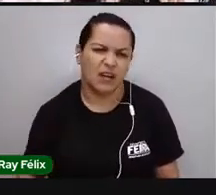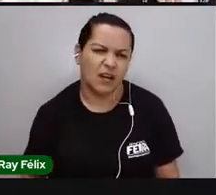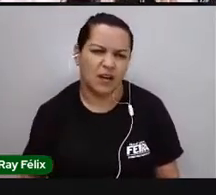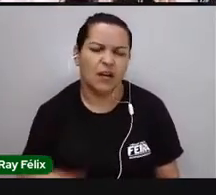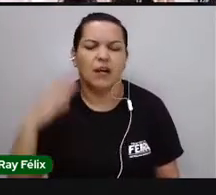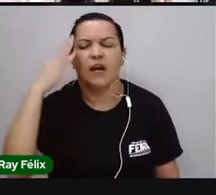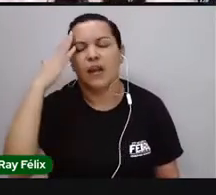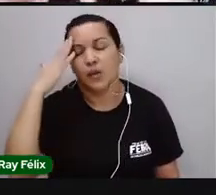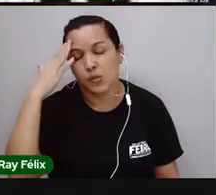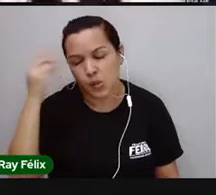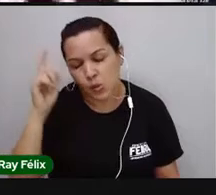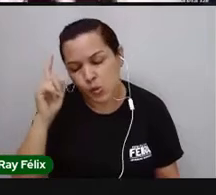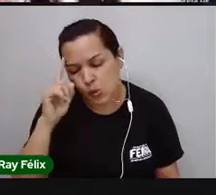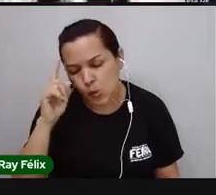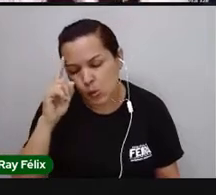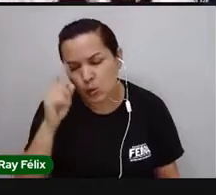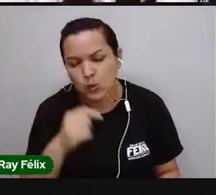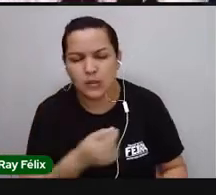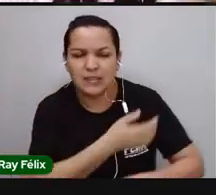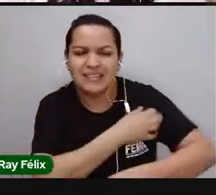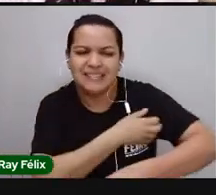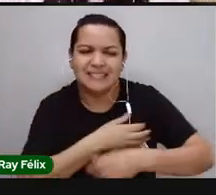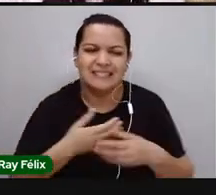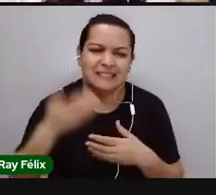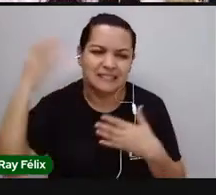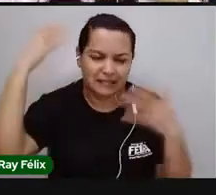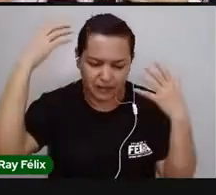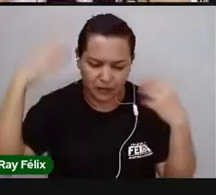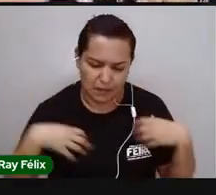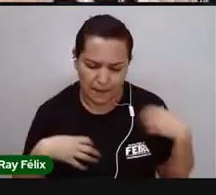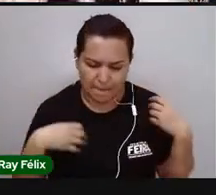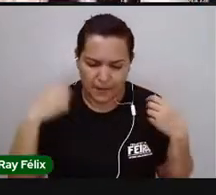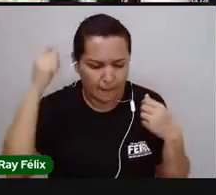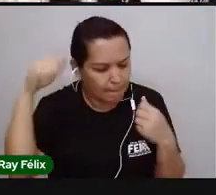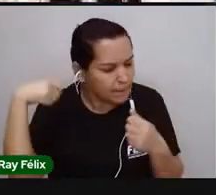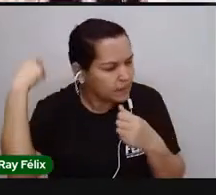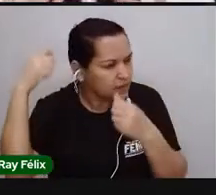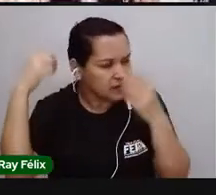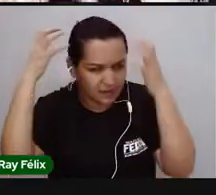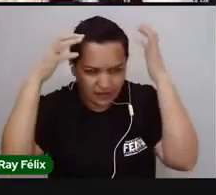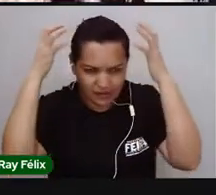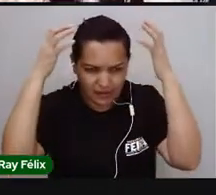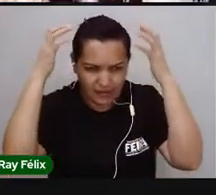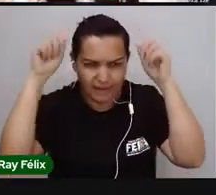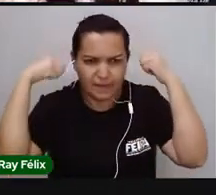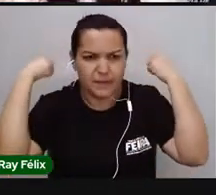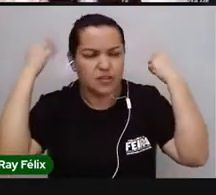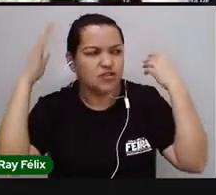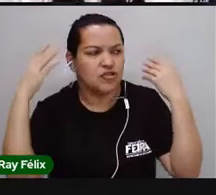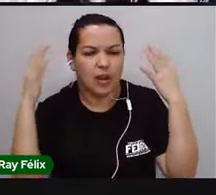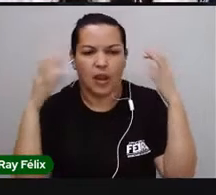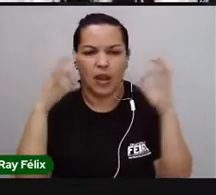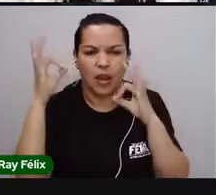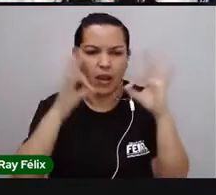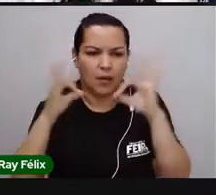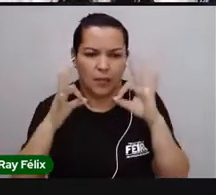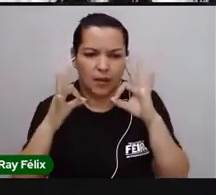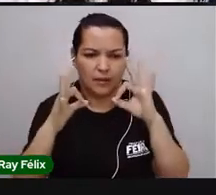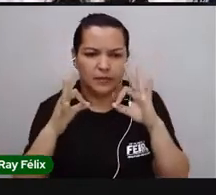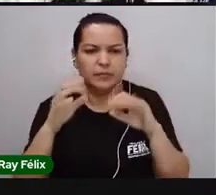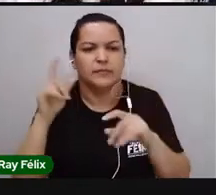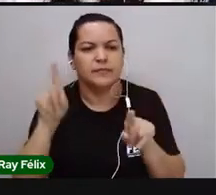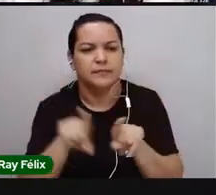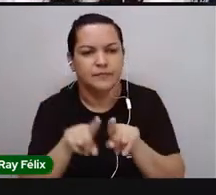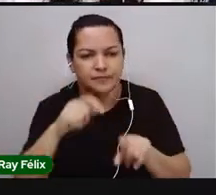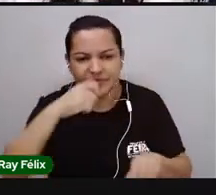banho diariamente. Claro que eu sei que tenho que cuidar dos meus cabelos. Deixar ele lindo. Limpo. Né? Escovar os